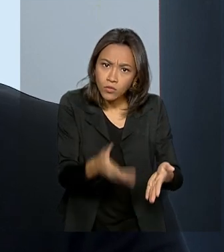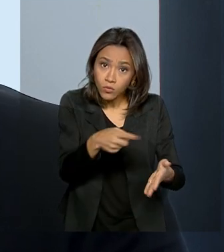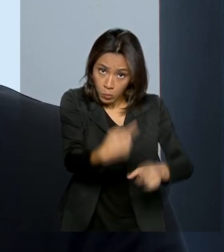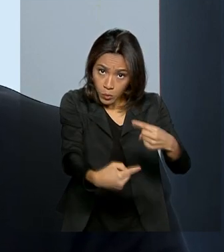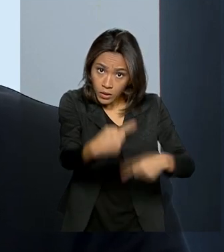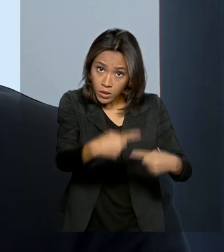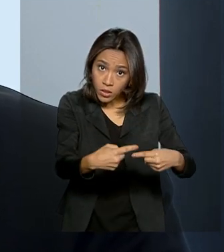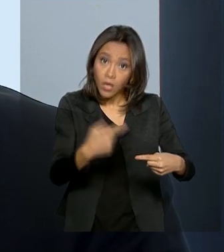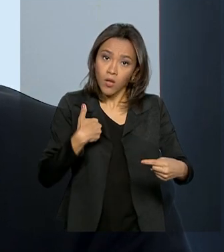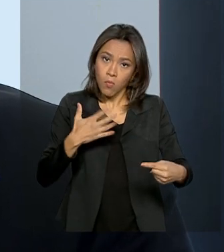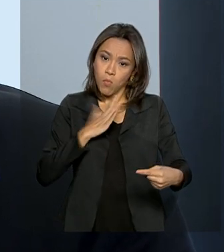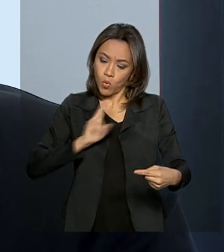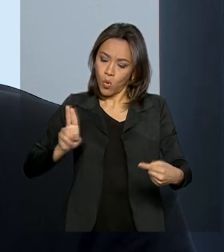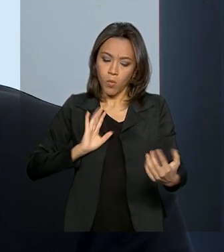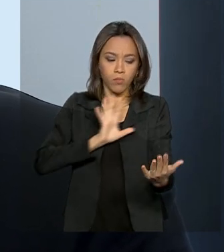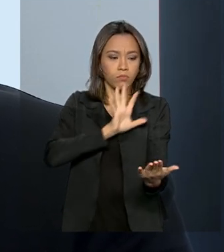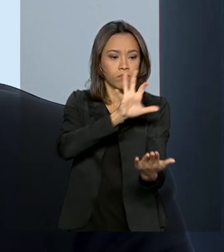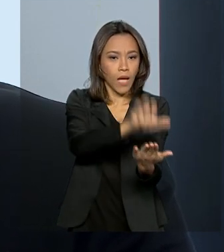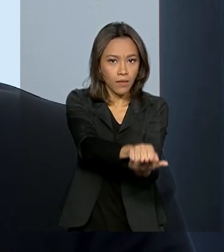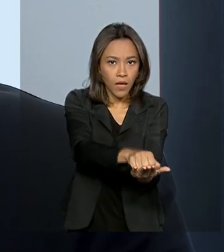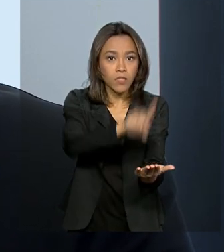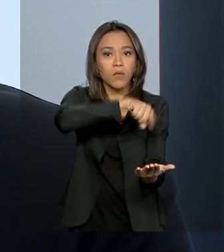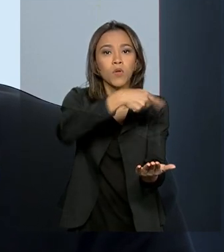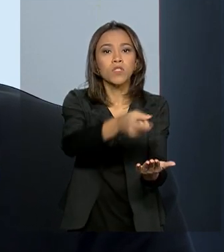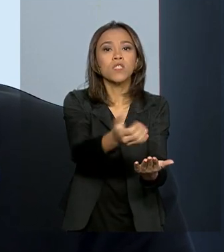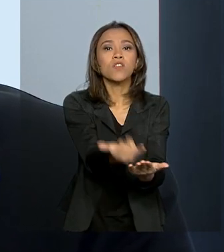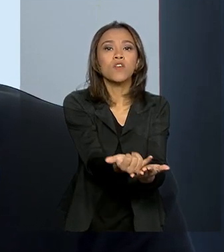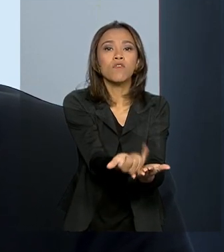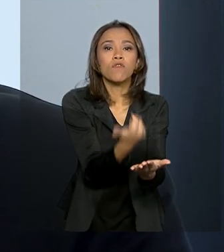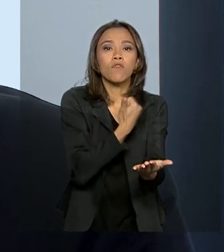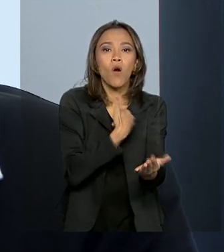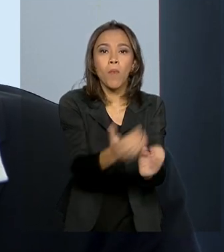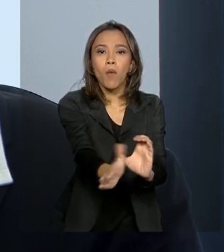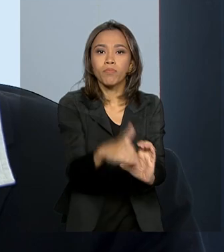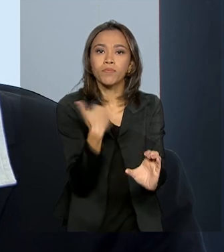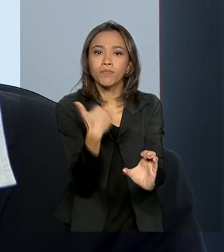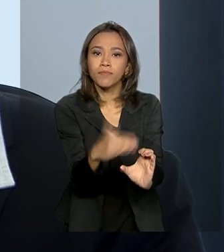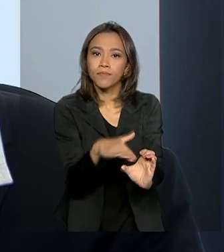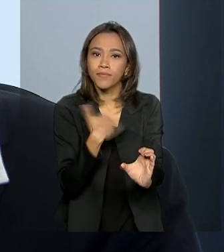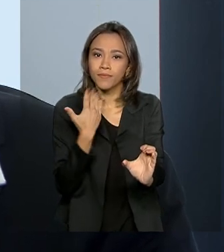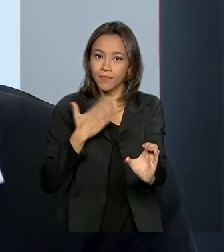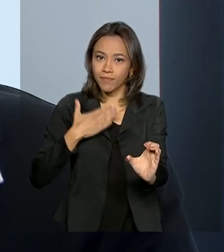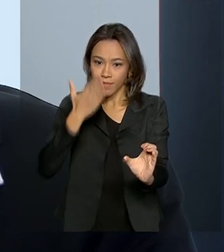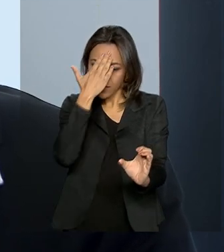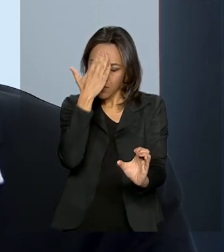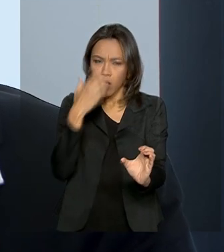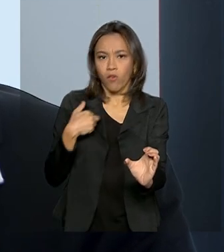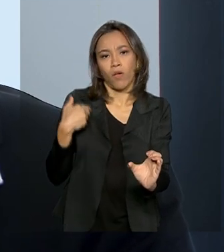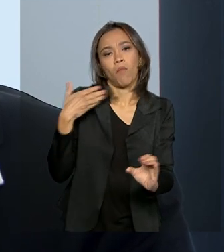eu posso me cadastrar para isso. Isso facilita para a pessoa fazer a informação e chegar até ela, em vez dela ter que ficar buscando.